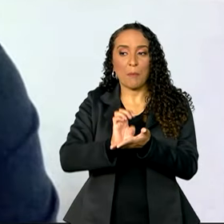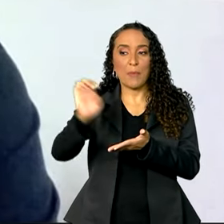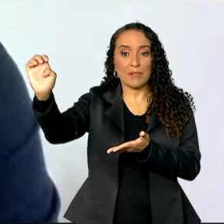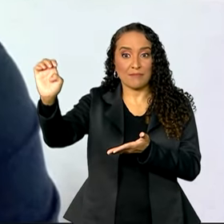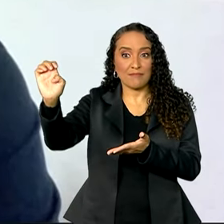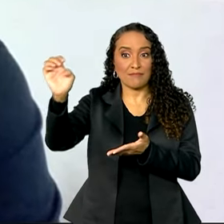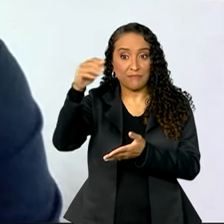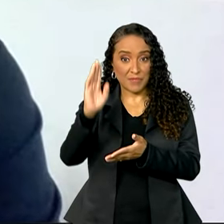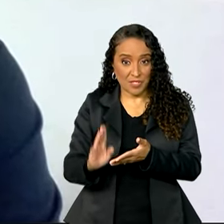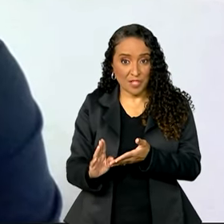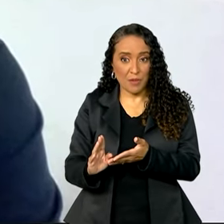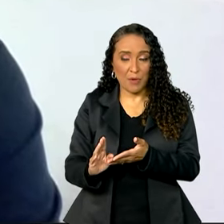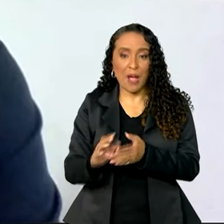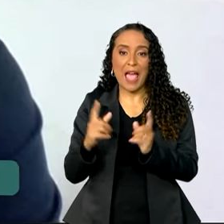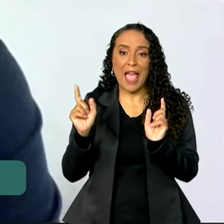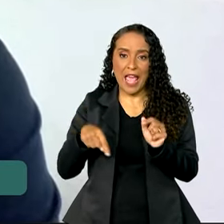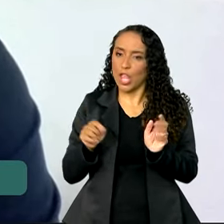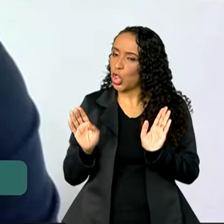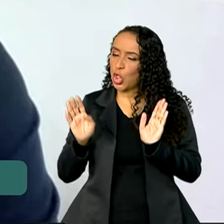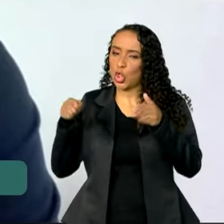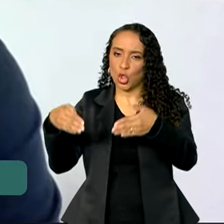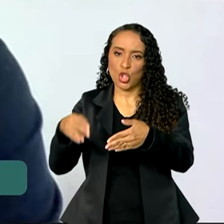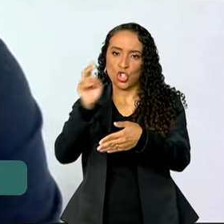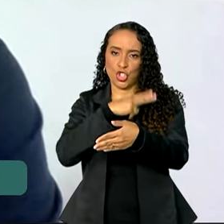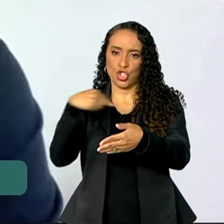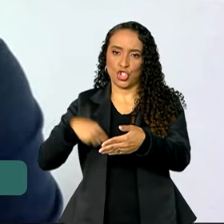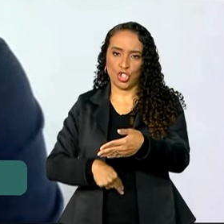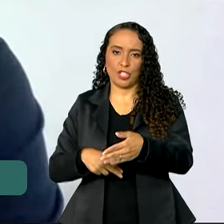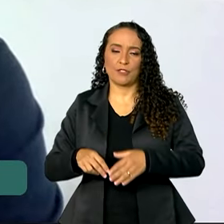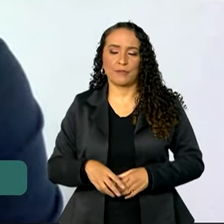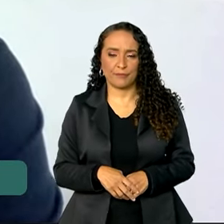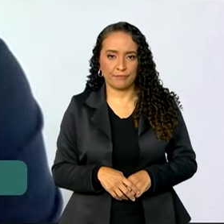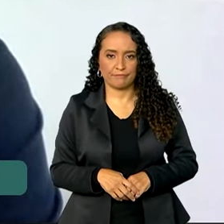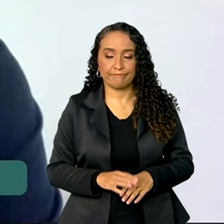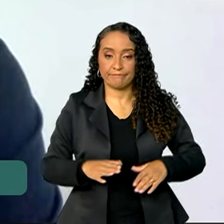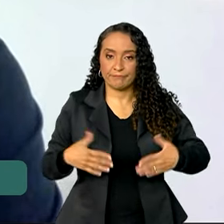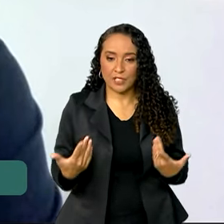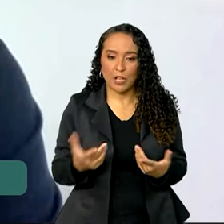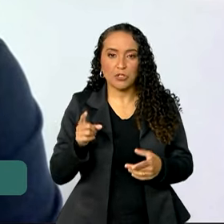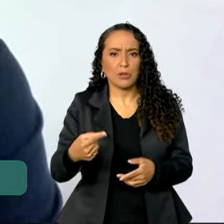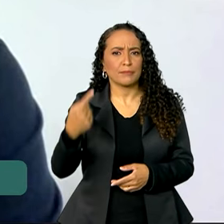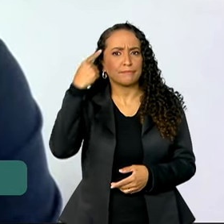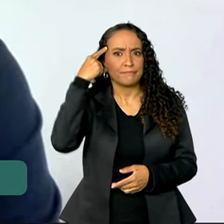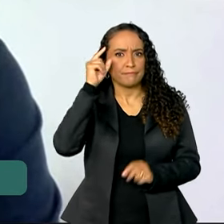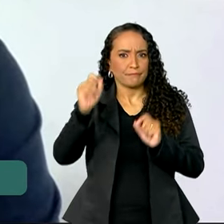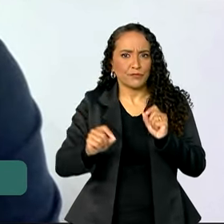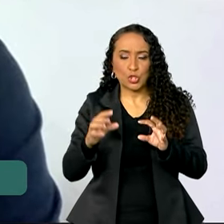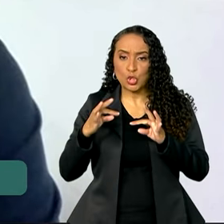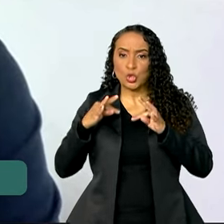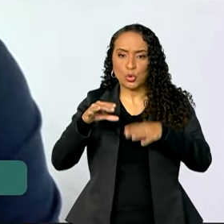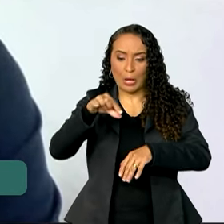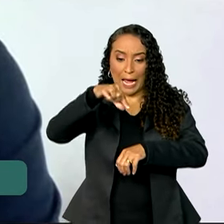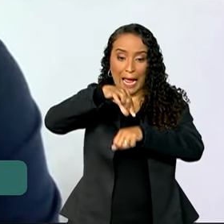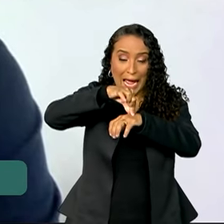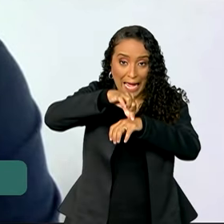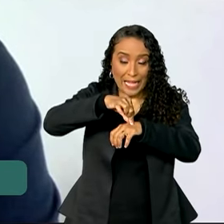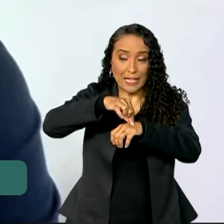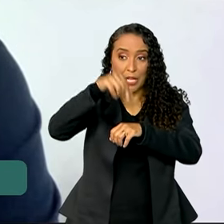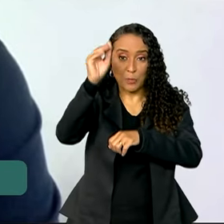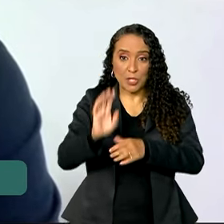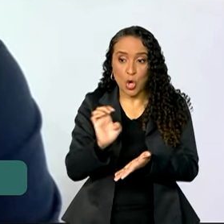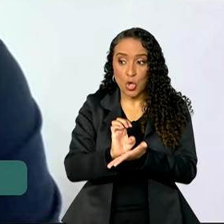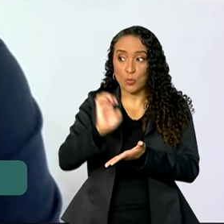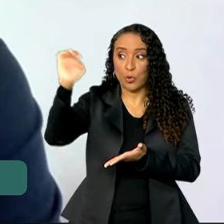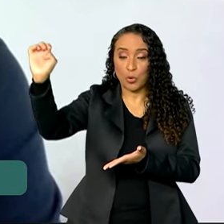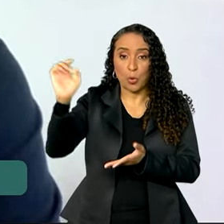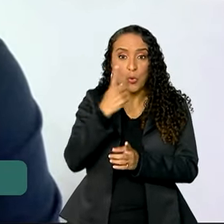basicamente vai todo para a China. Então, só para você ter uma ideia, de toda a carne que o Brasil exportou no